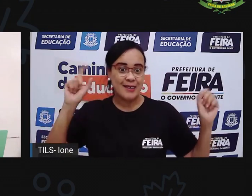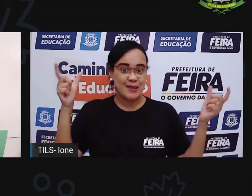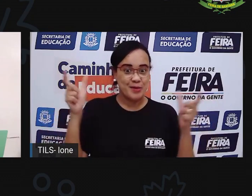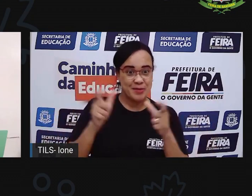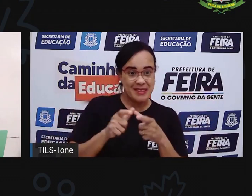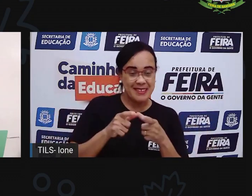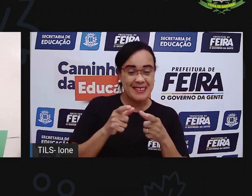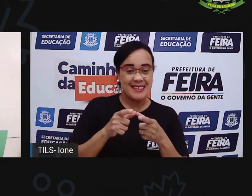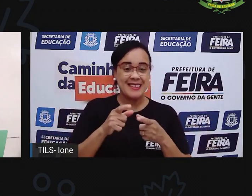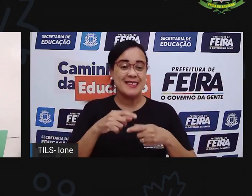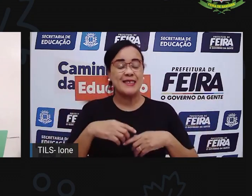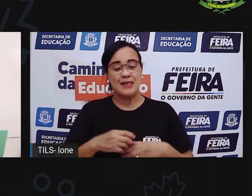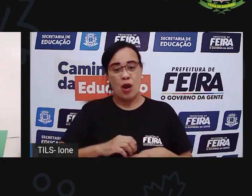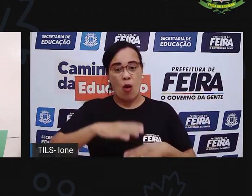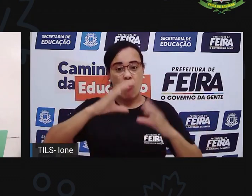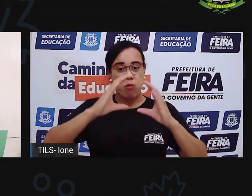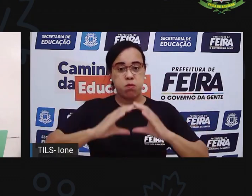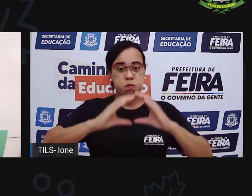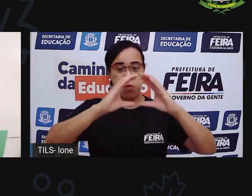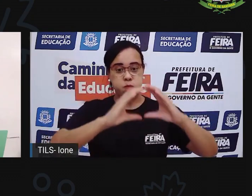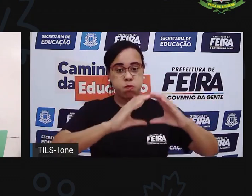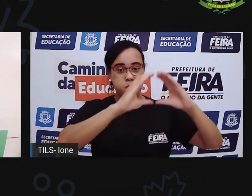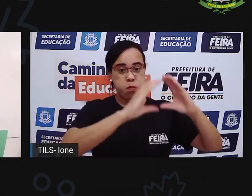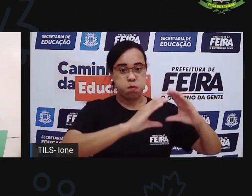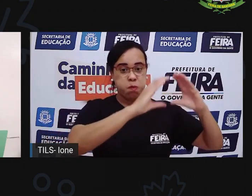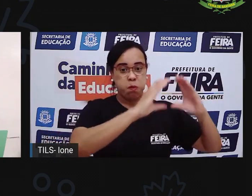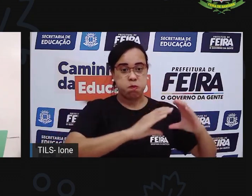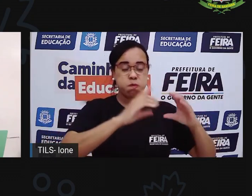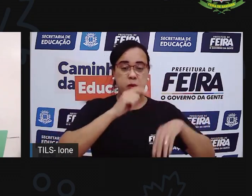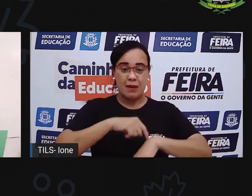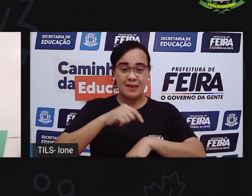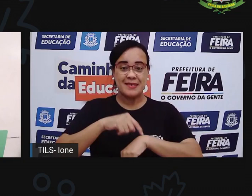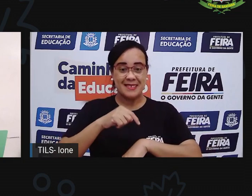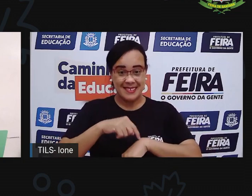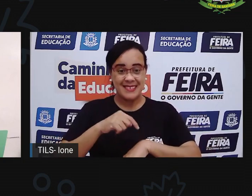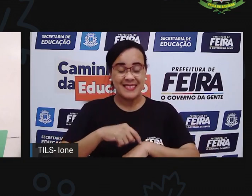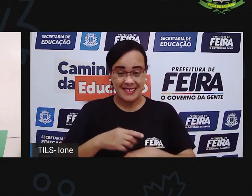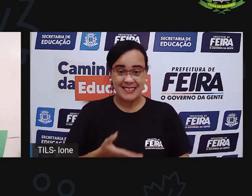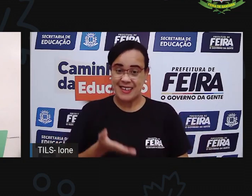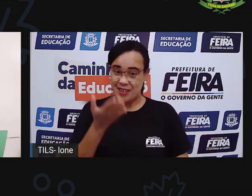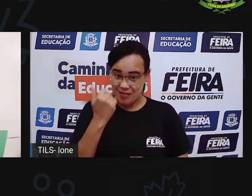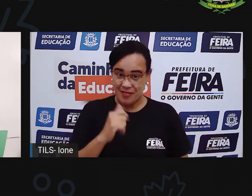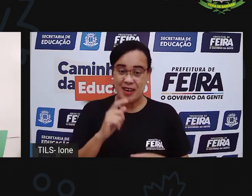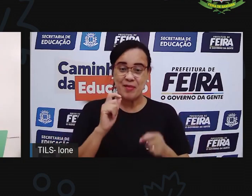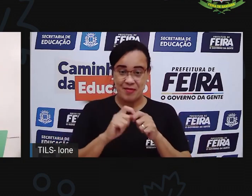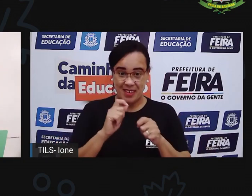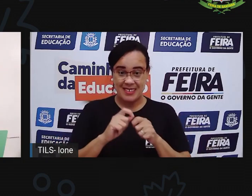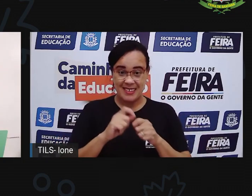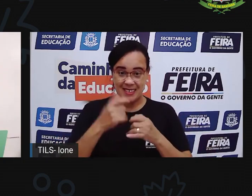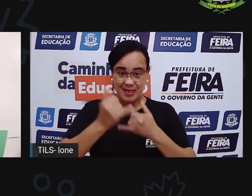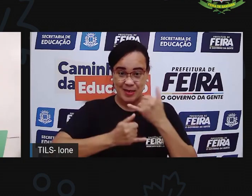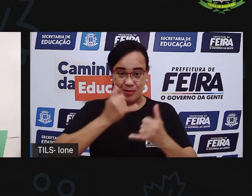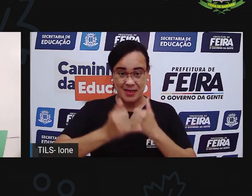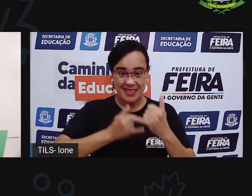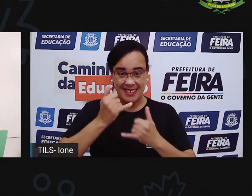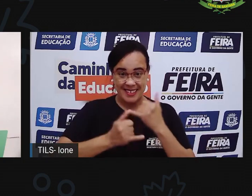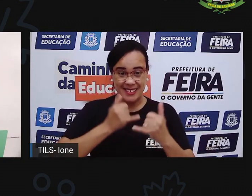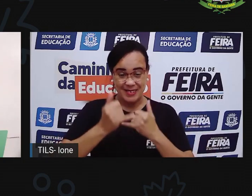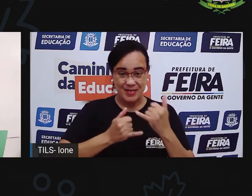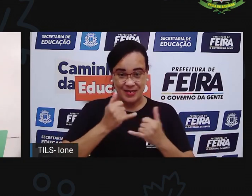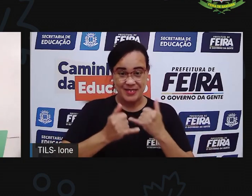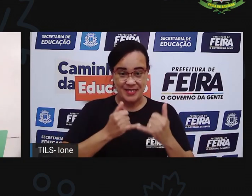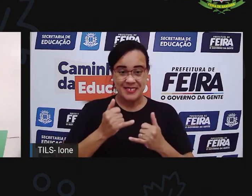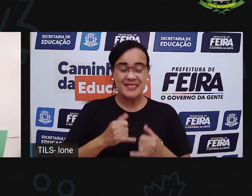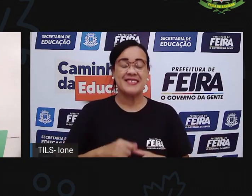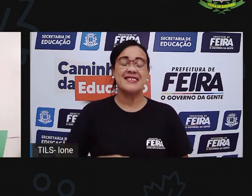né, deixar a bola flutuar por mais tempo, tá certo? Então vamos lá construir nossa bolinha de sabão. Nosso instrumento para